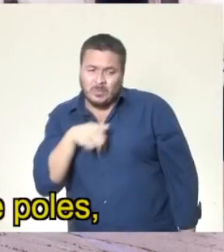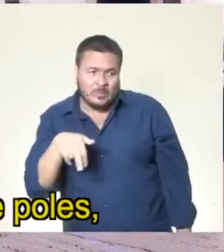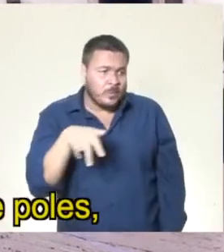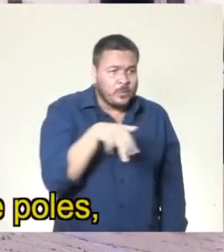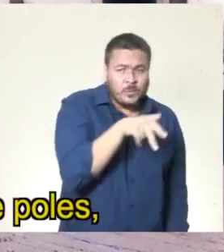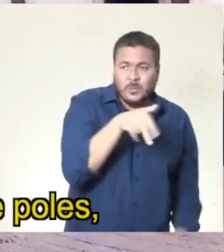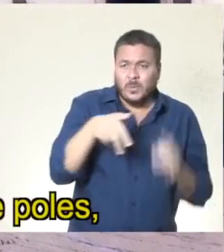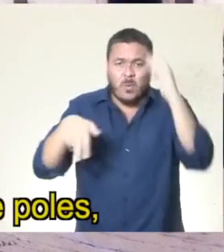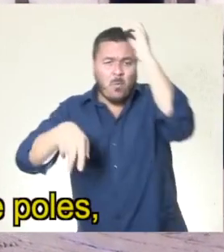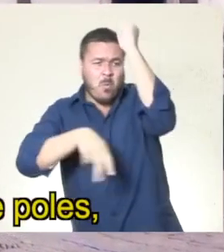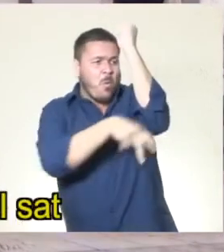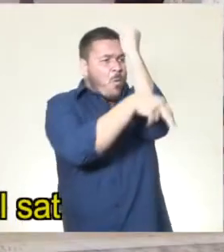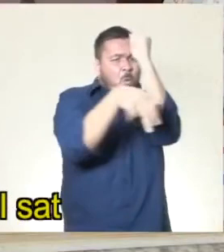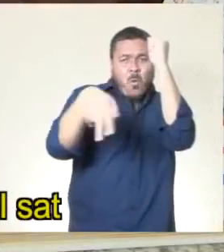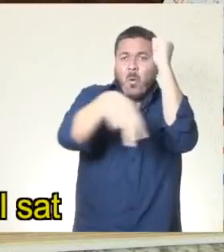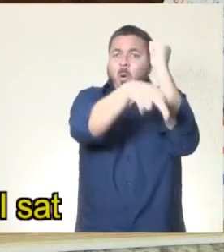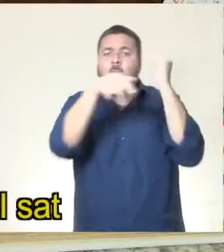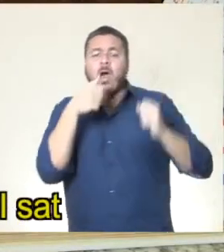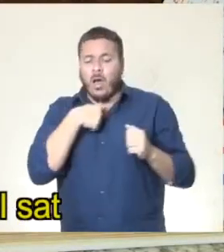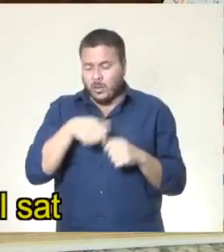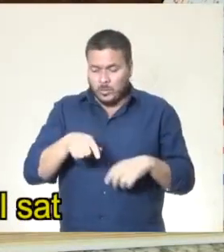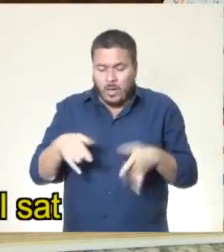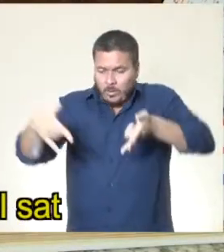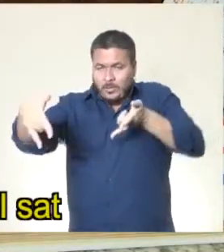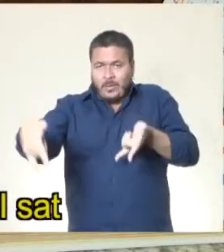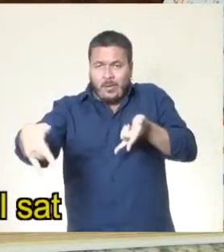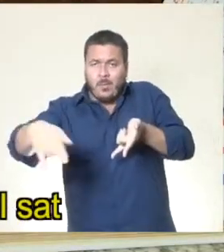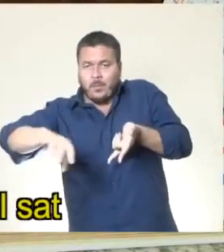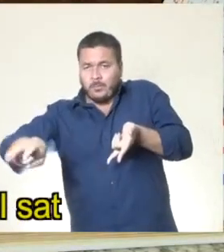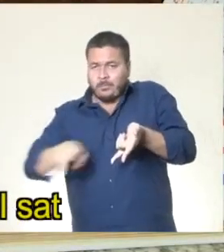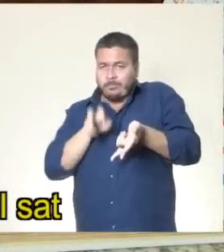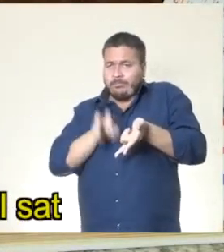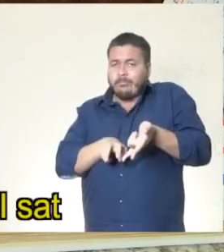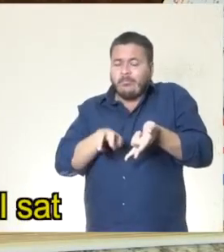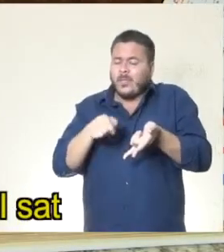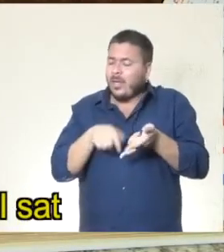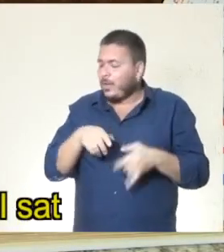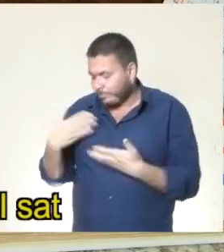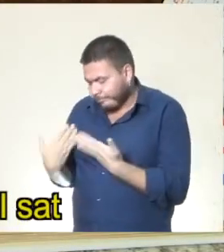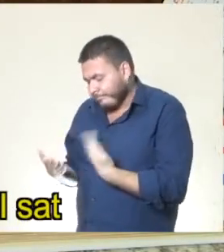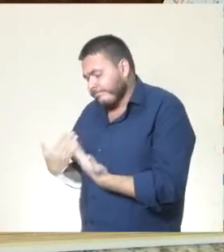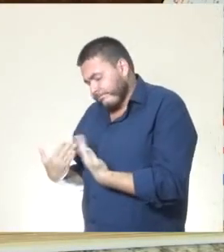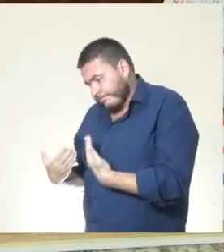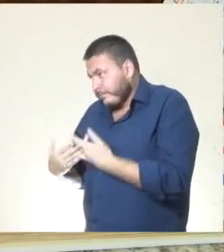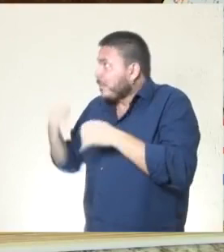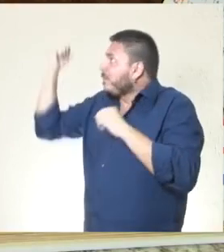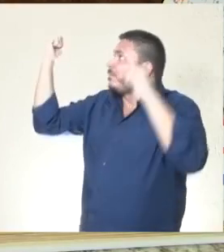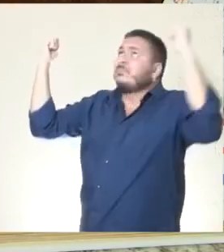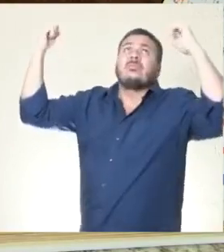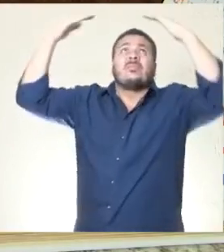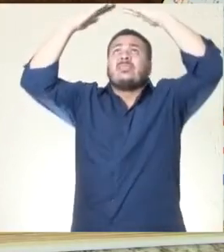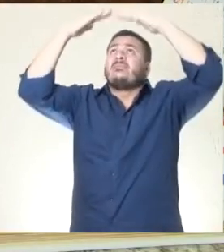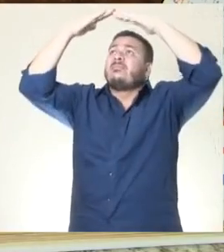Passei pelos vão dos paus, botaram a cadeira na cabeceira dela, eu ali me sentei e conversei com ela entre